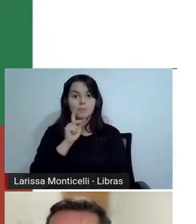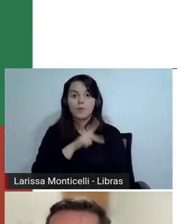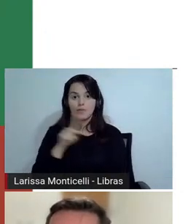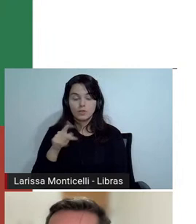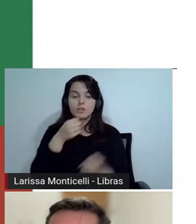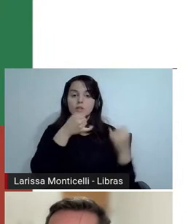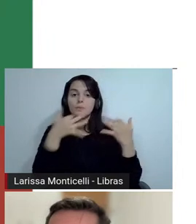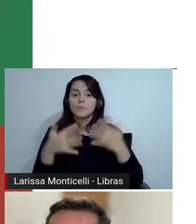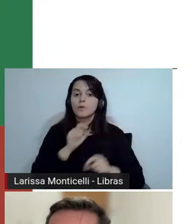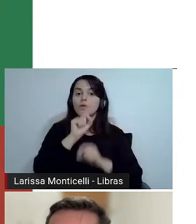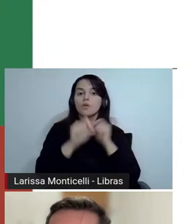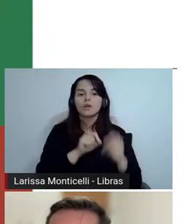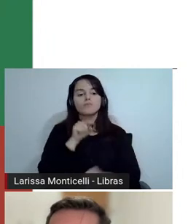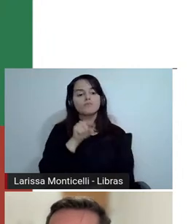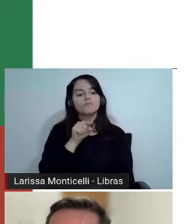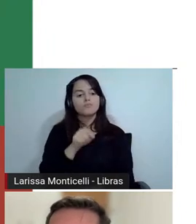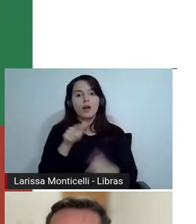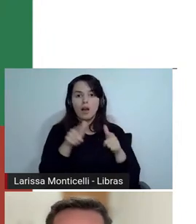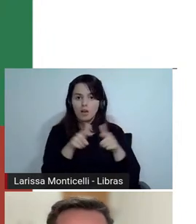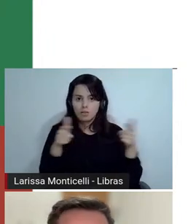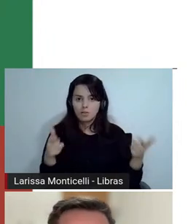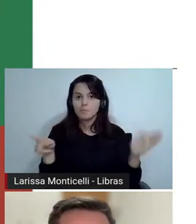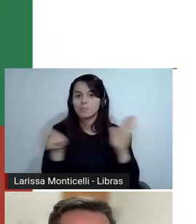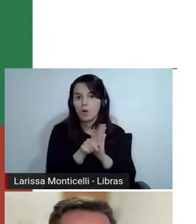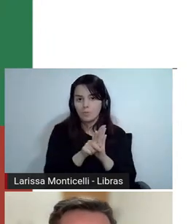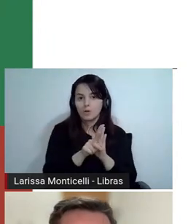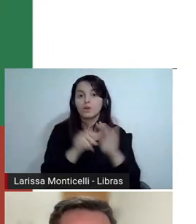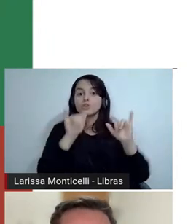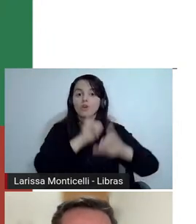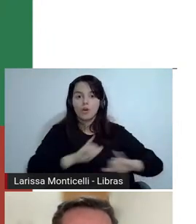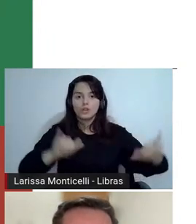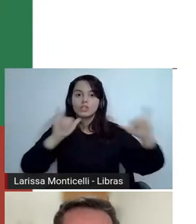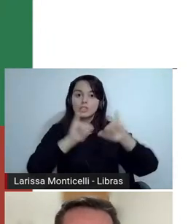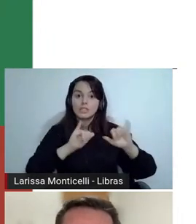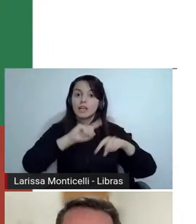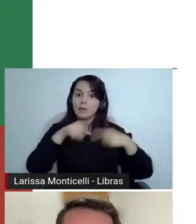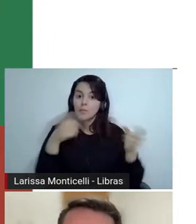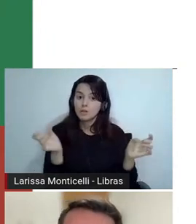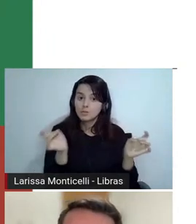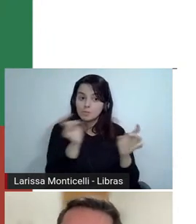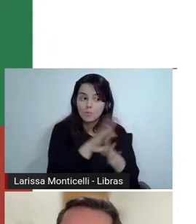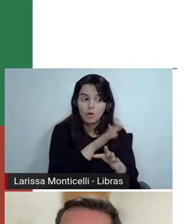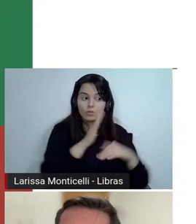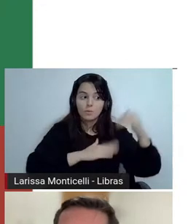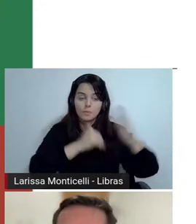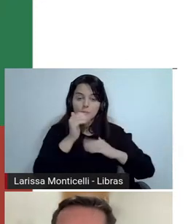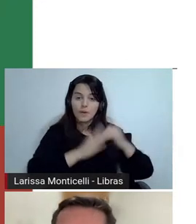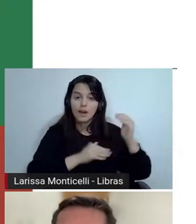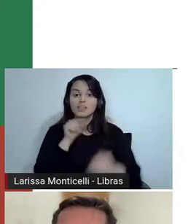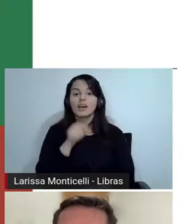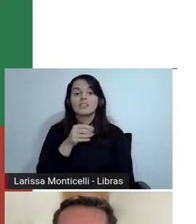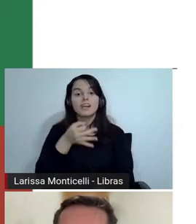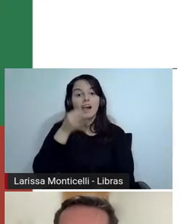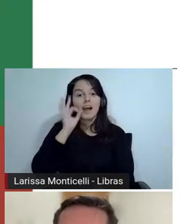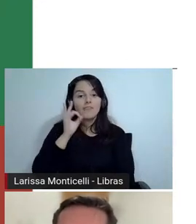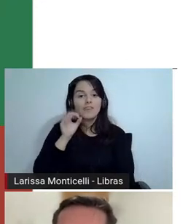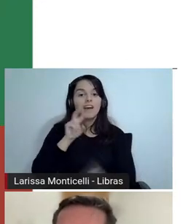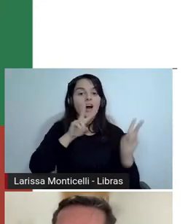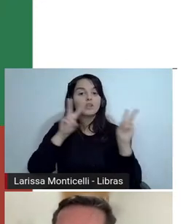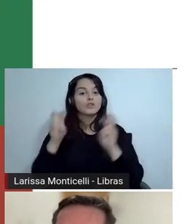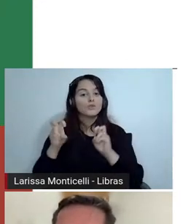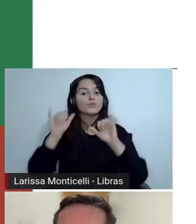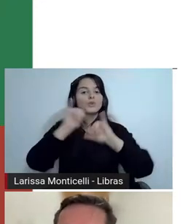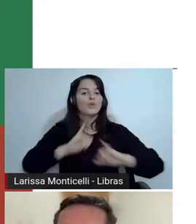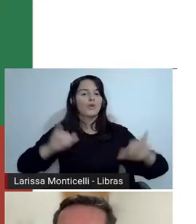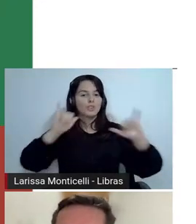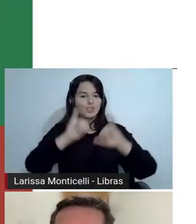Para fechar essas atividades foi realizado um café notícia. Olha, eu conheci o café literário, que tem um pouco a ver com o que a gente vai